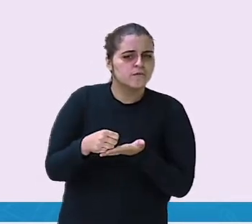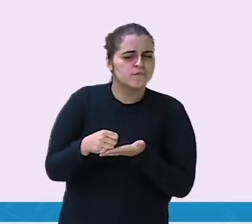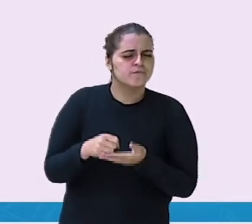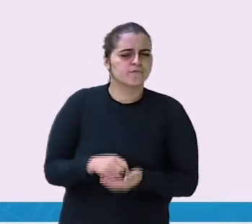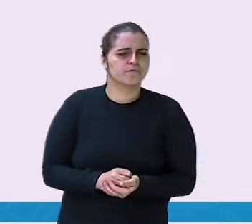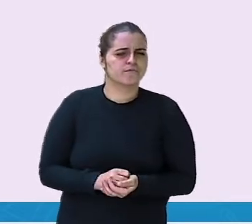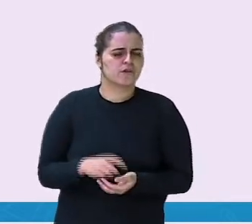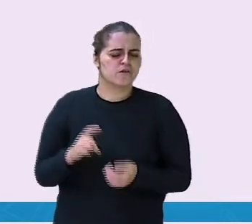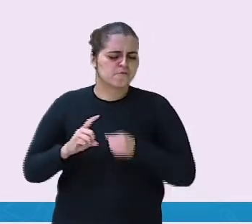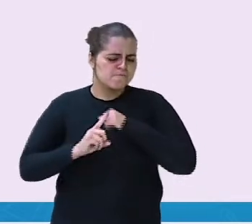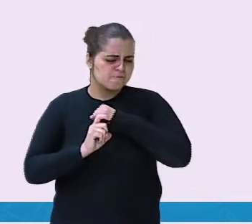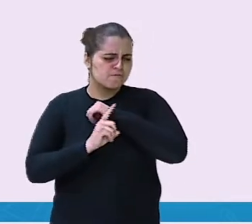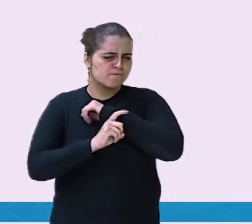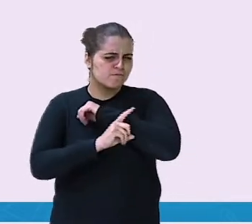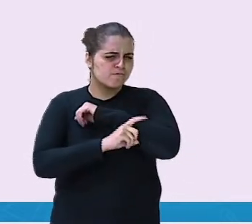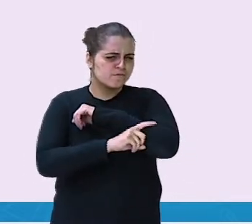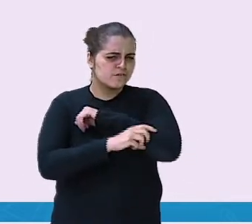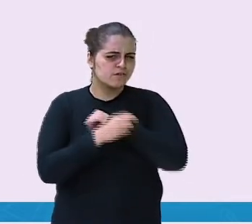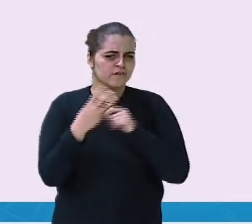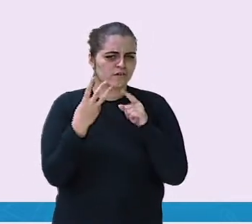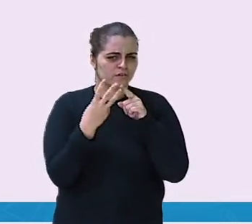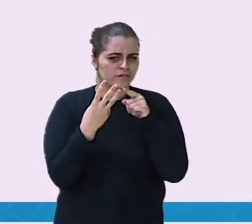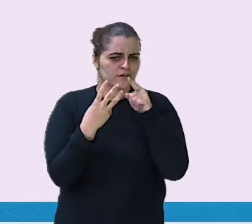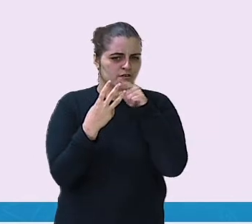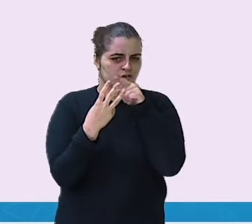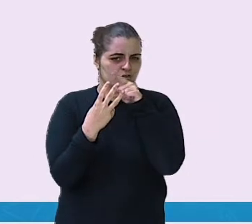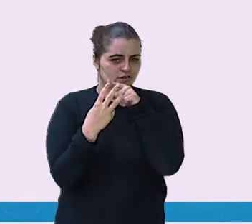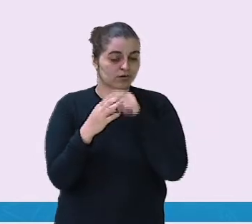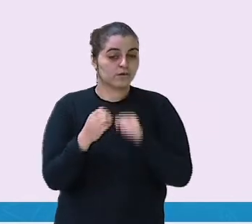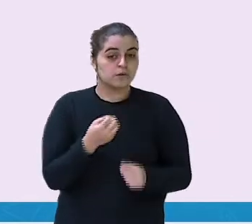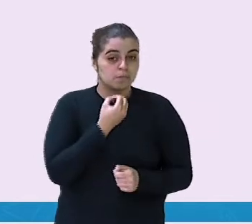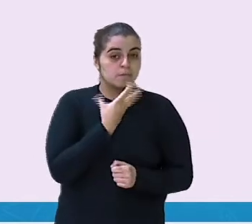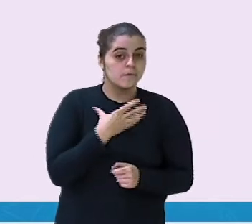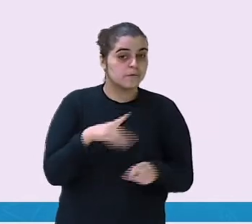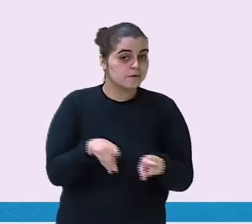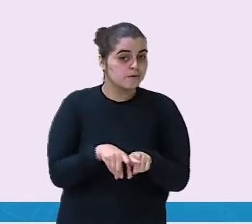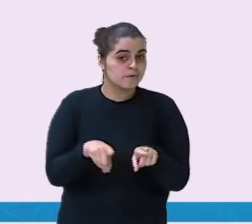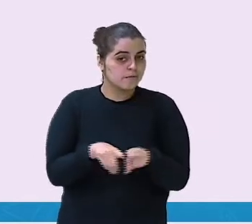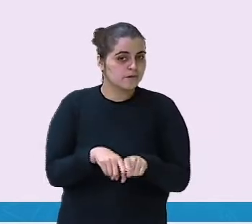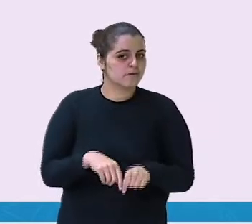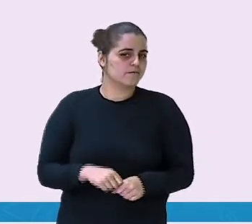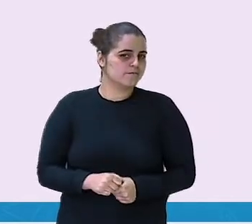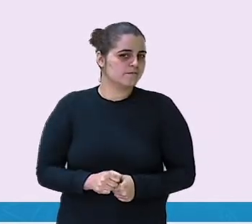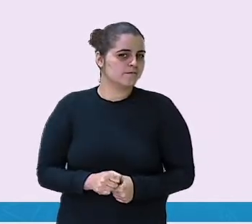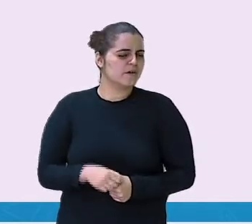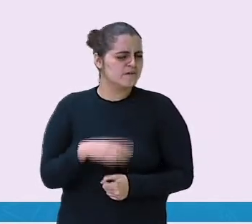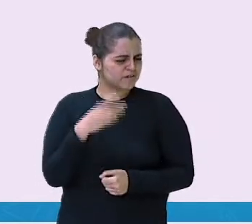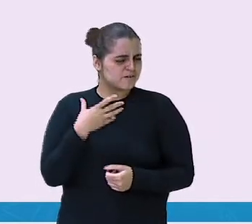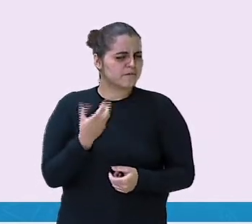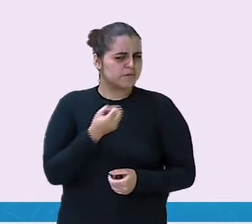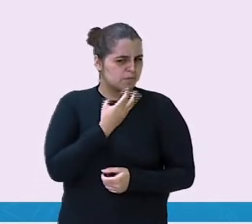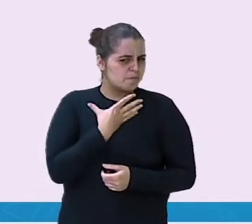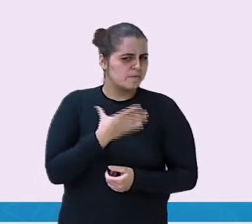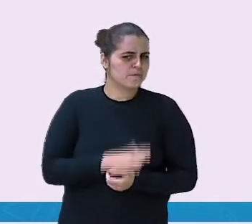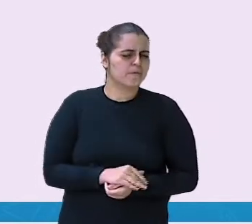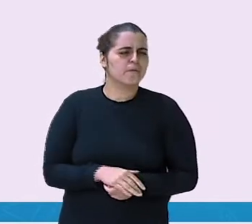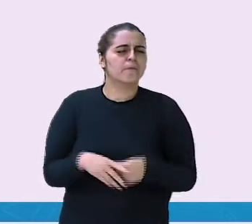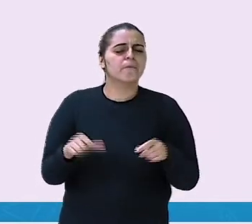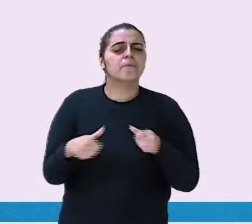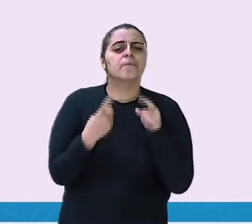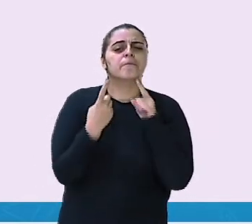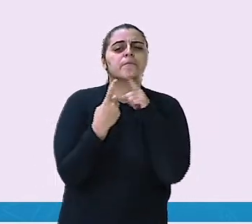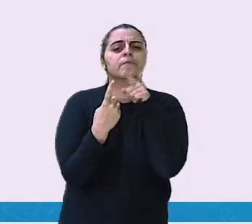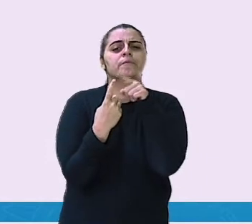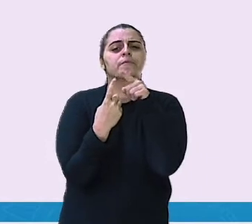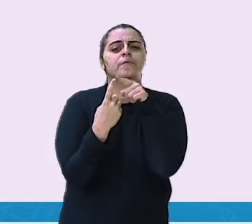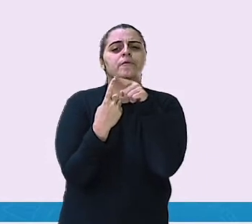Ser minhoca tem três grandes vantagens. Ainda bem que tem alguma vantagem, né? Qual que é a primeira?